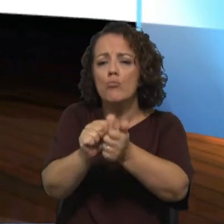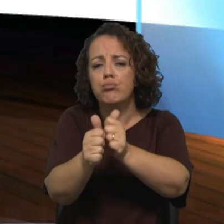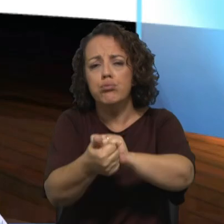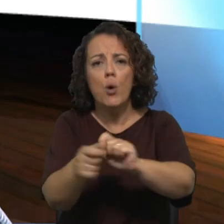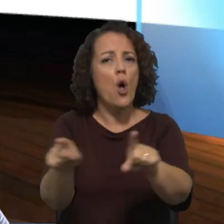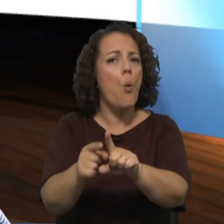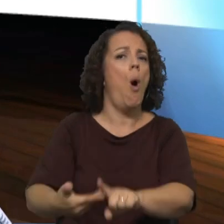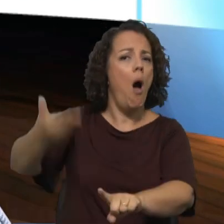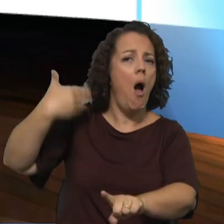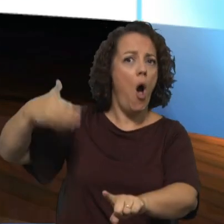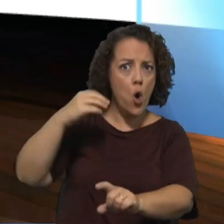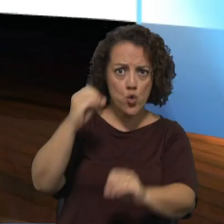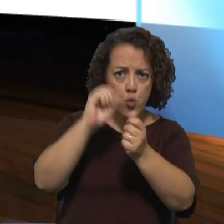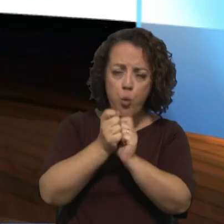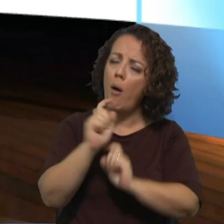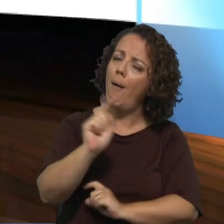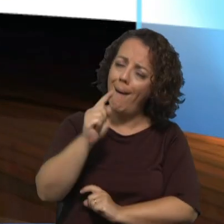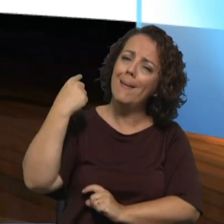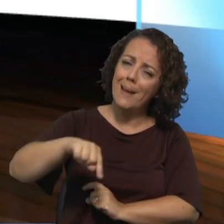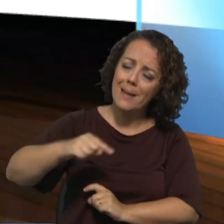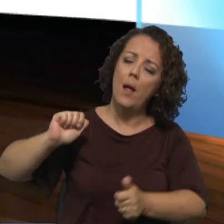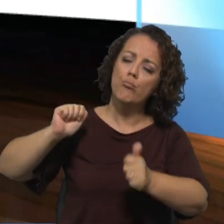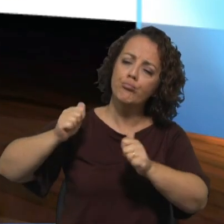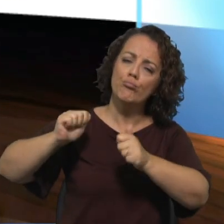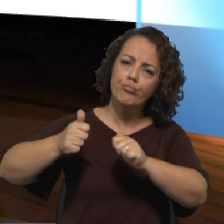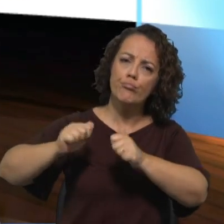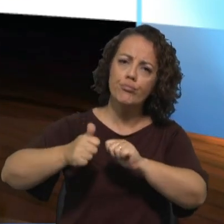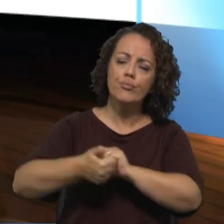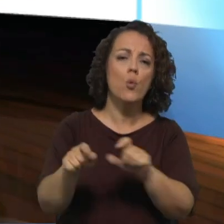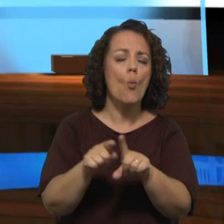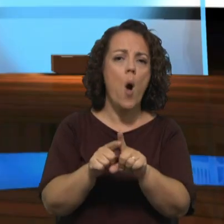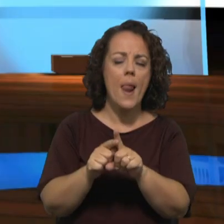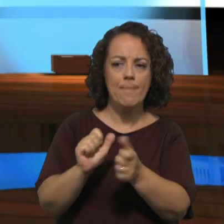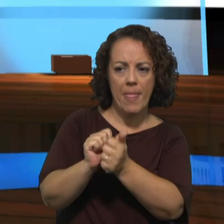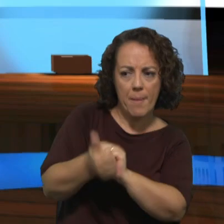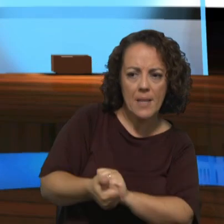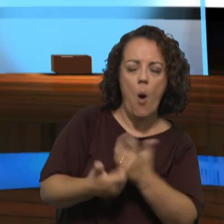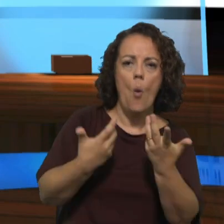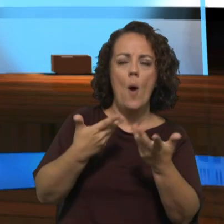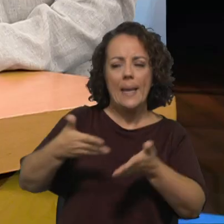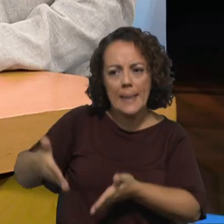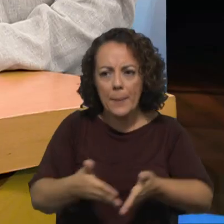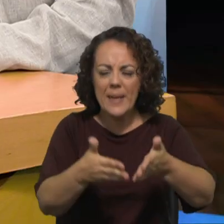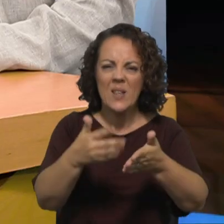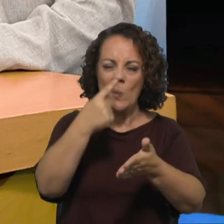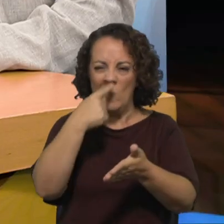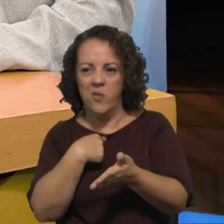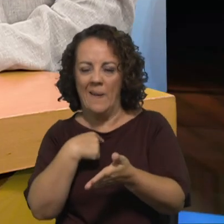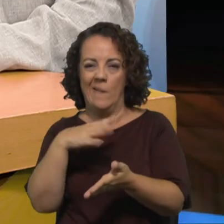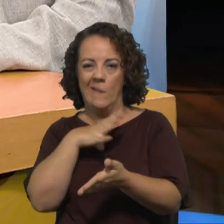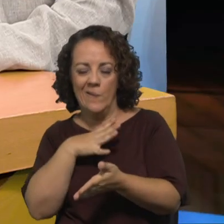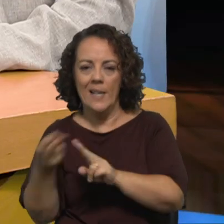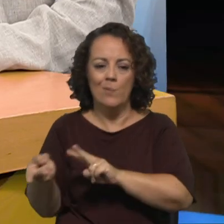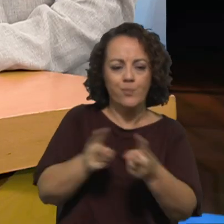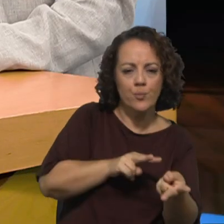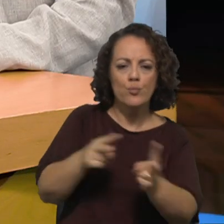anteriormente. E, portanto, a igreja sempre se soube adaptar, sempre soube caminhar, mais tropeção, menos tropeção, sempre conseguiu